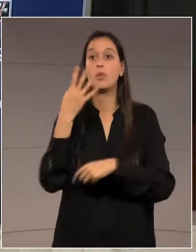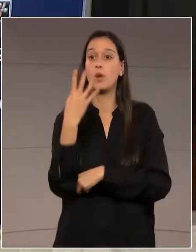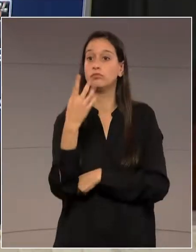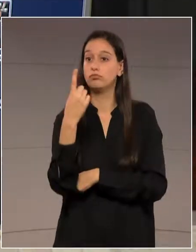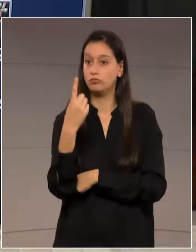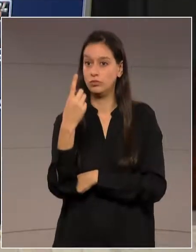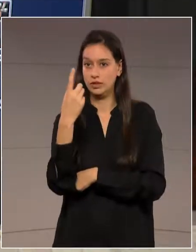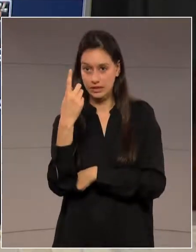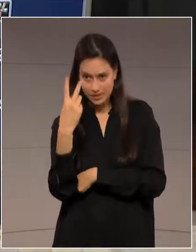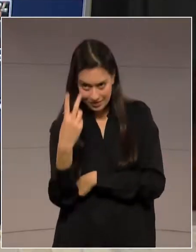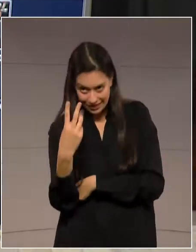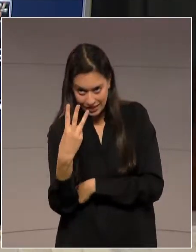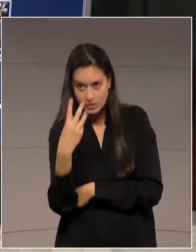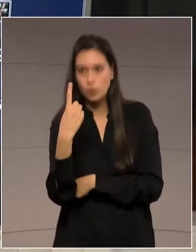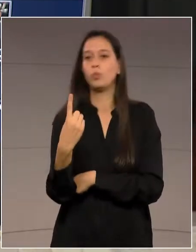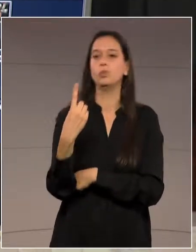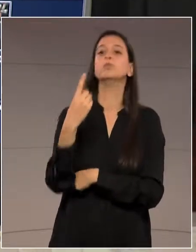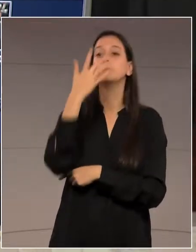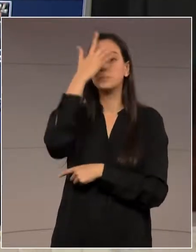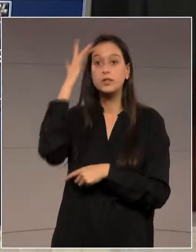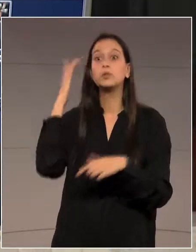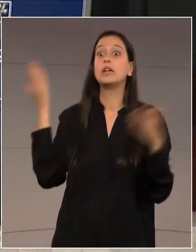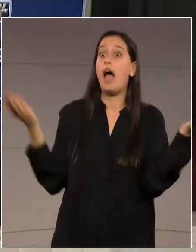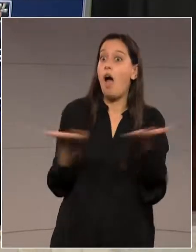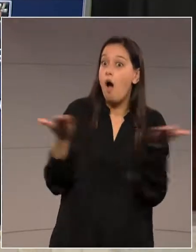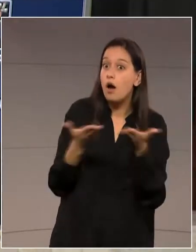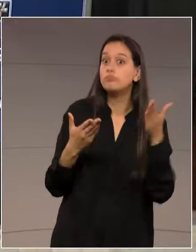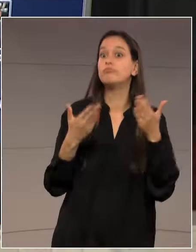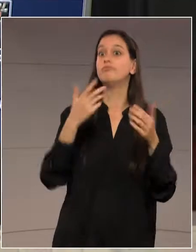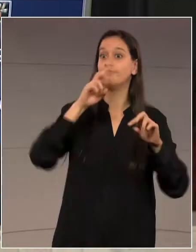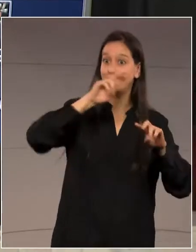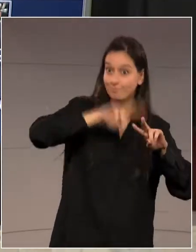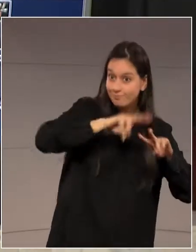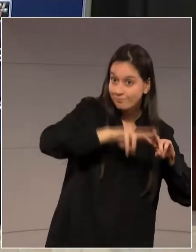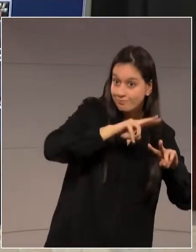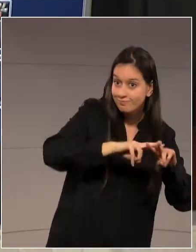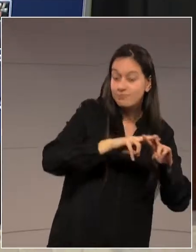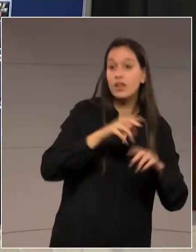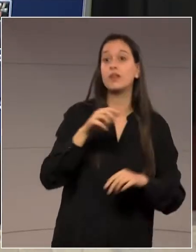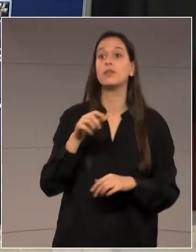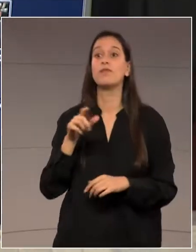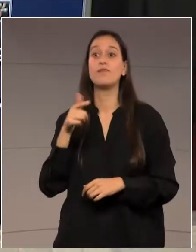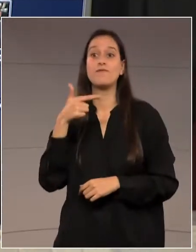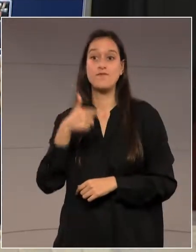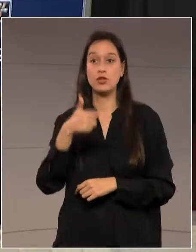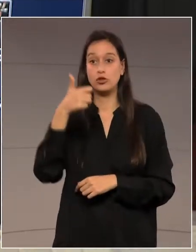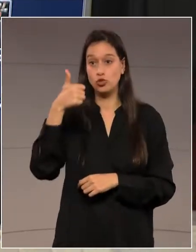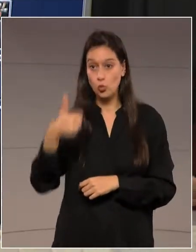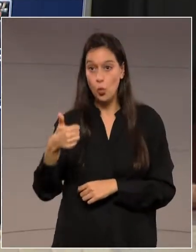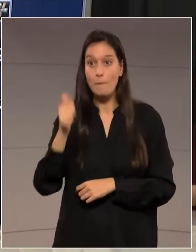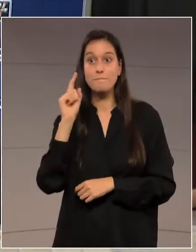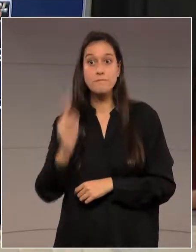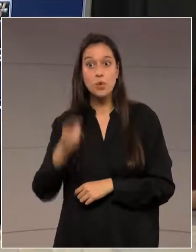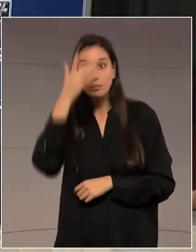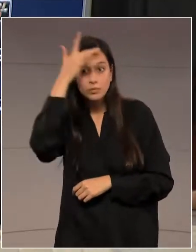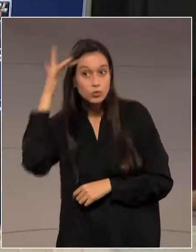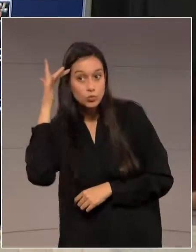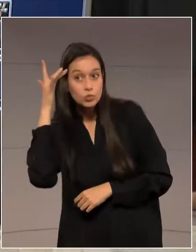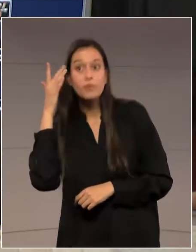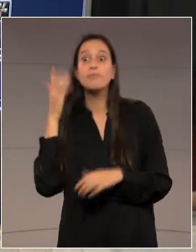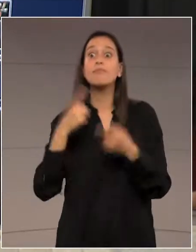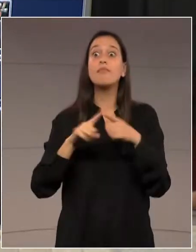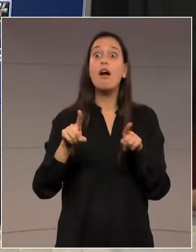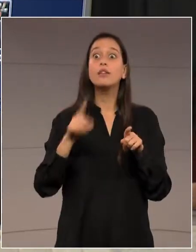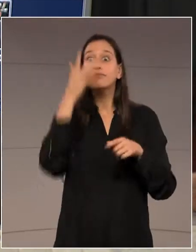e houve uma redução, hoje são 3.098 agentes